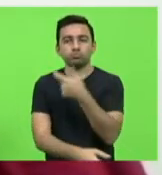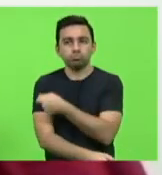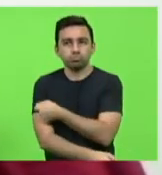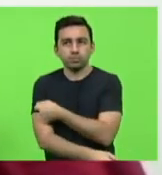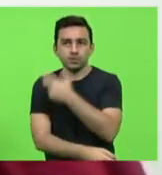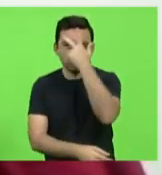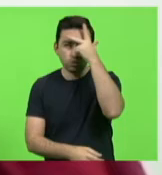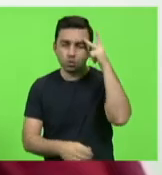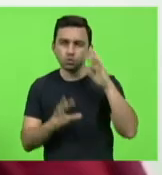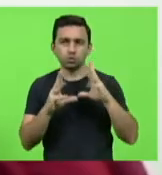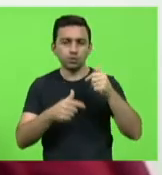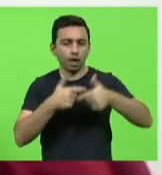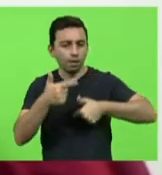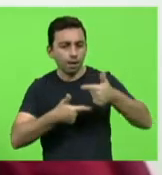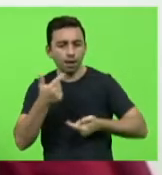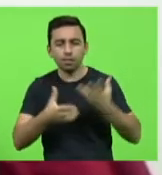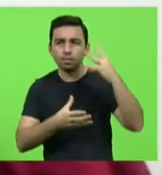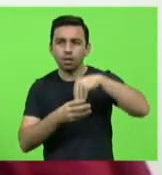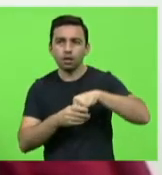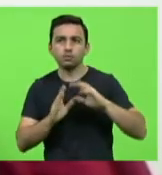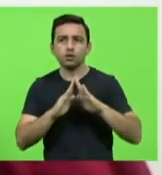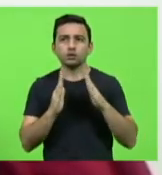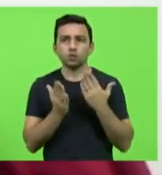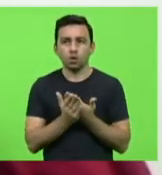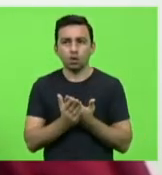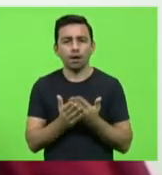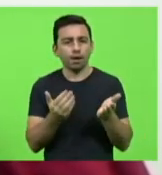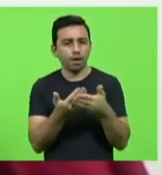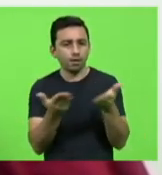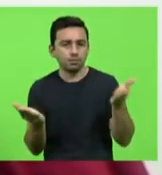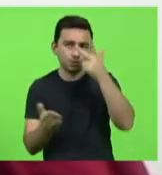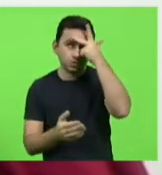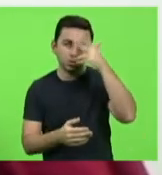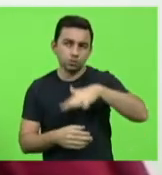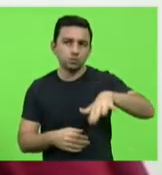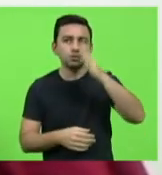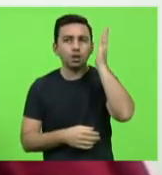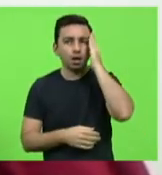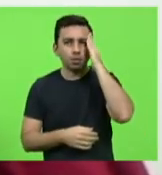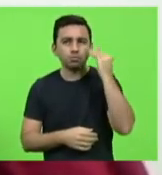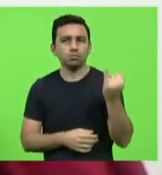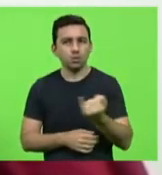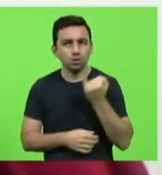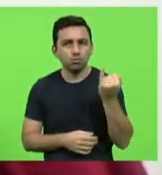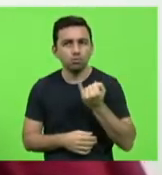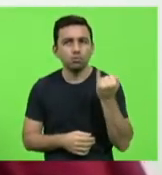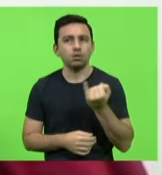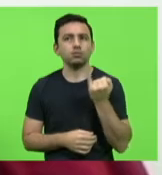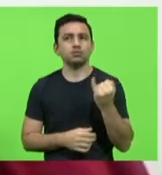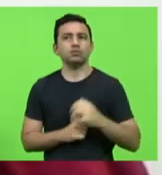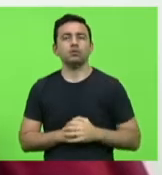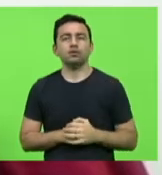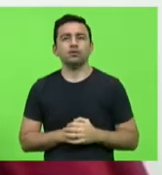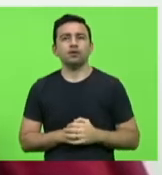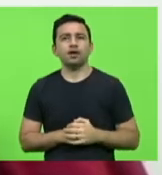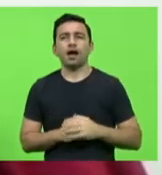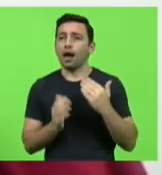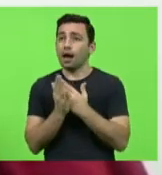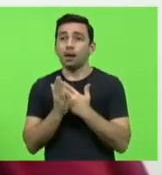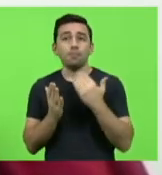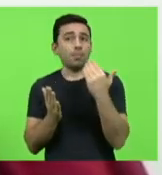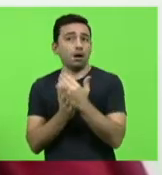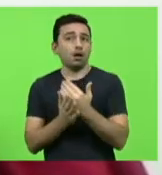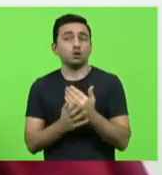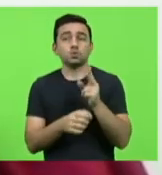trabalha nas escolas. E só essas pessoas sabem o quanto essa dose significa muito além da proteção